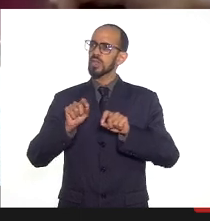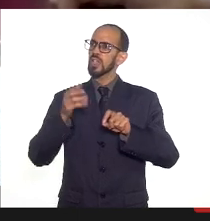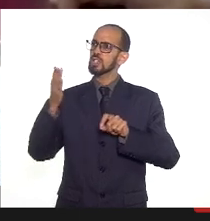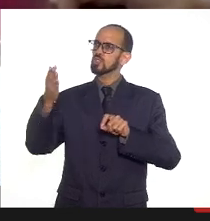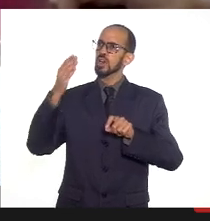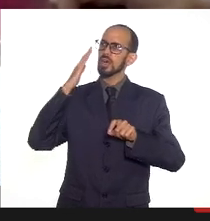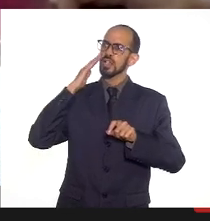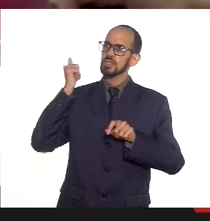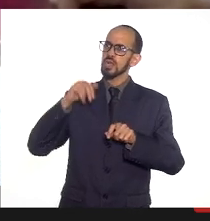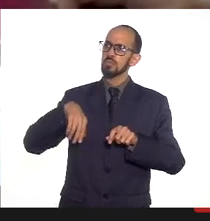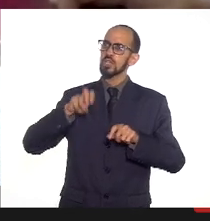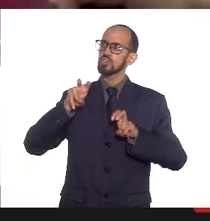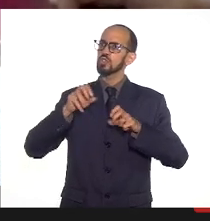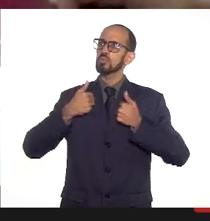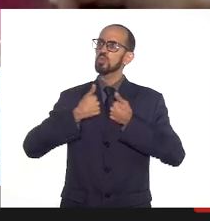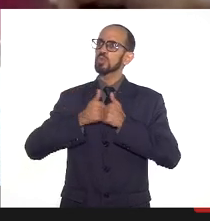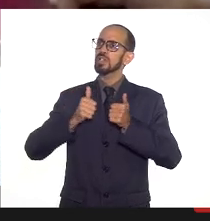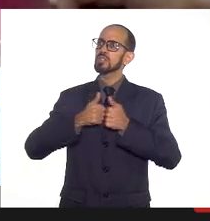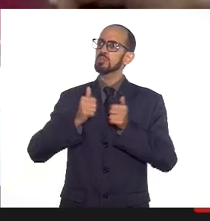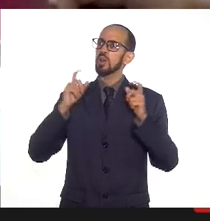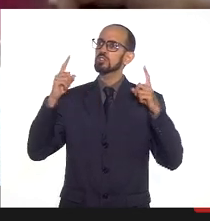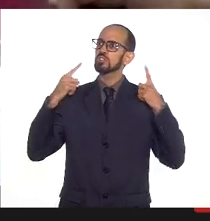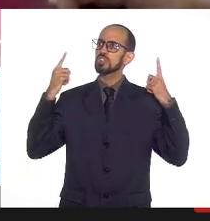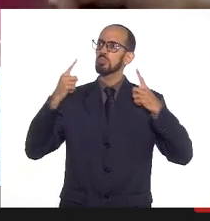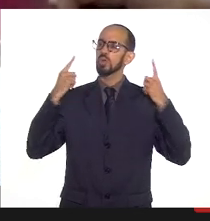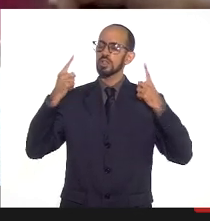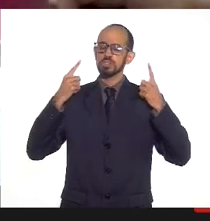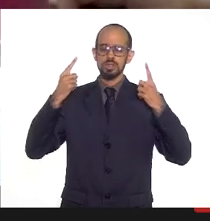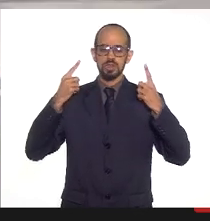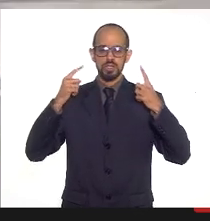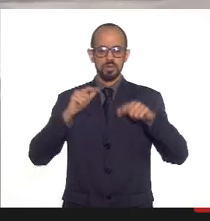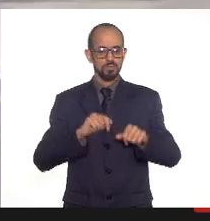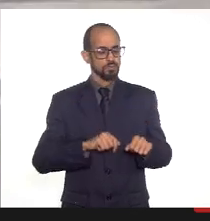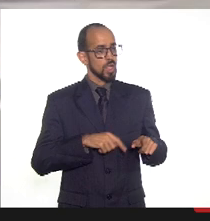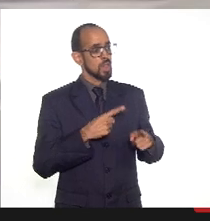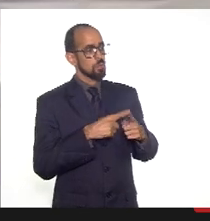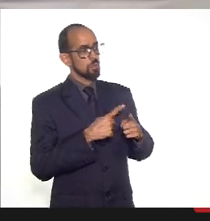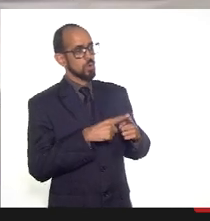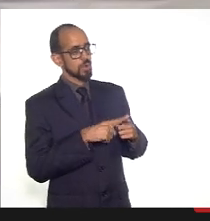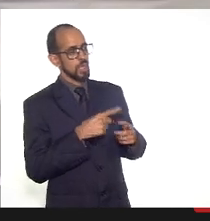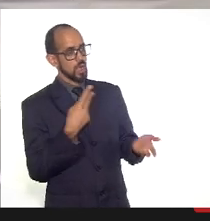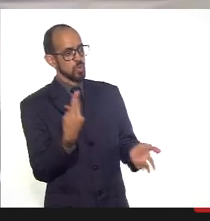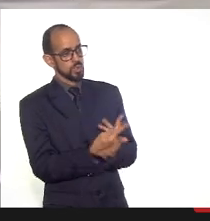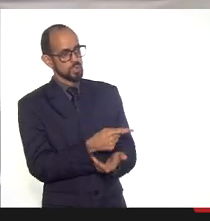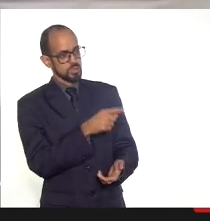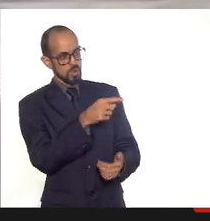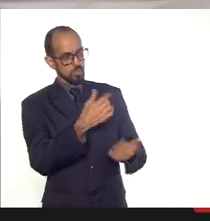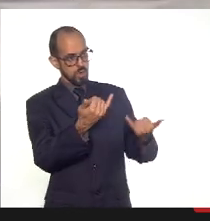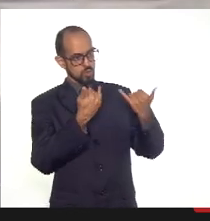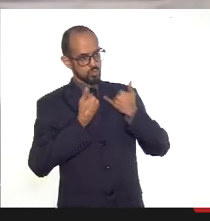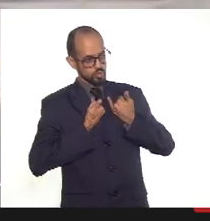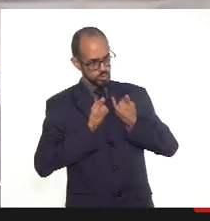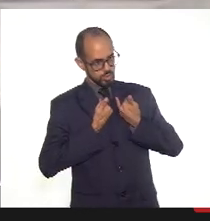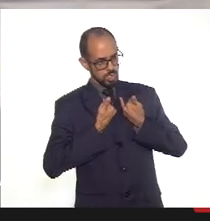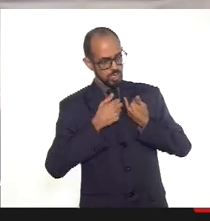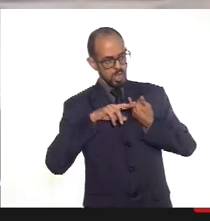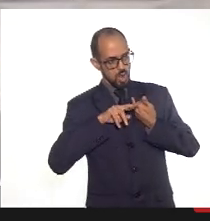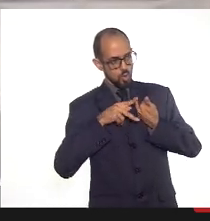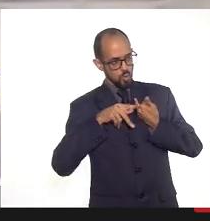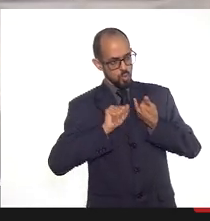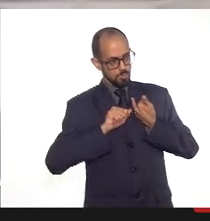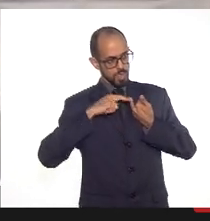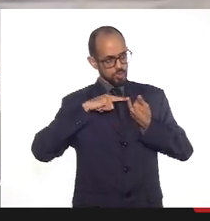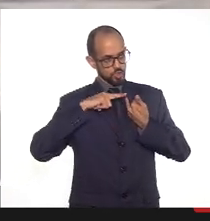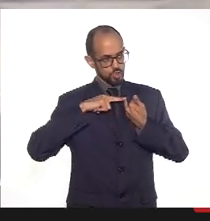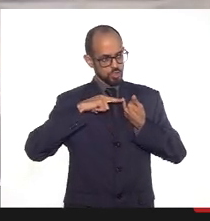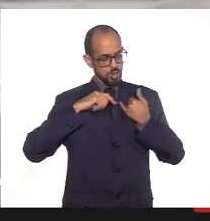sobre o transporte, deputada? É porque havia uma notícia que a UPA tinha uma ambulância à